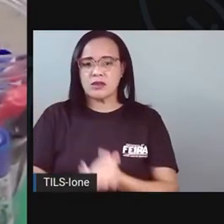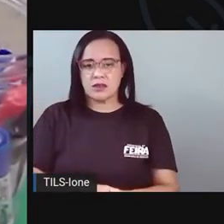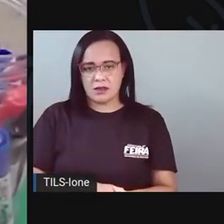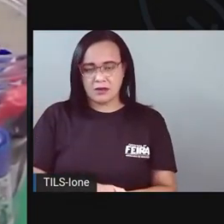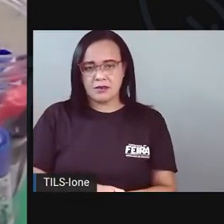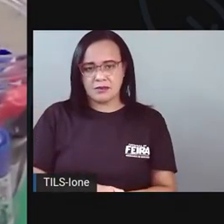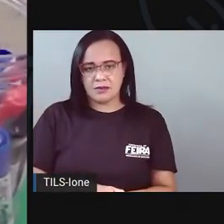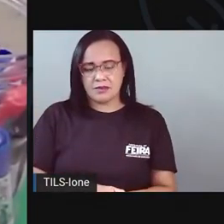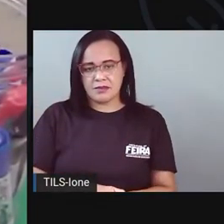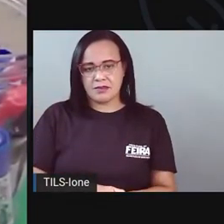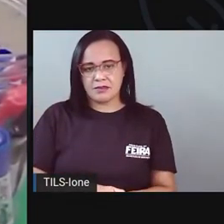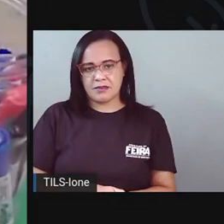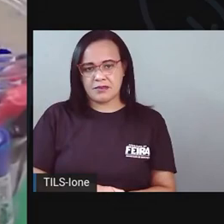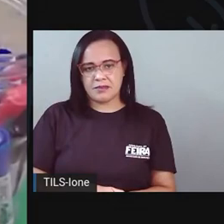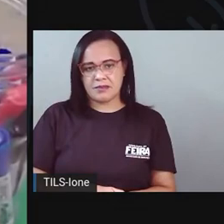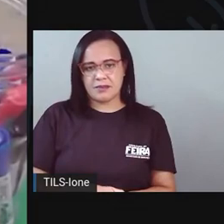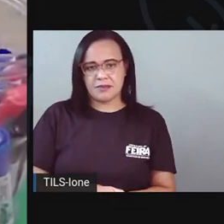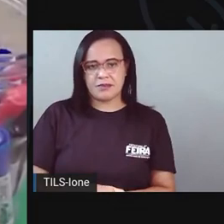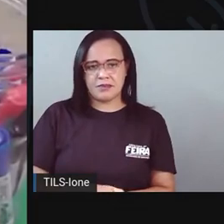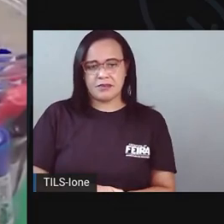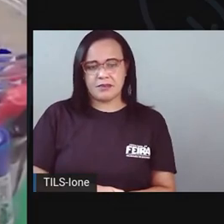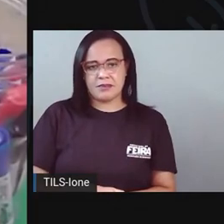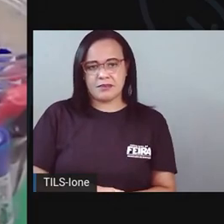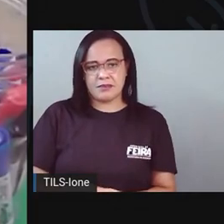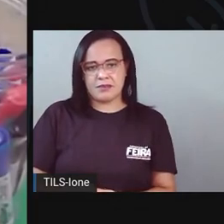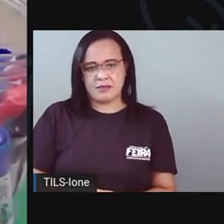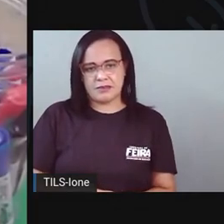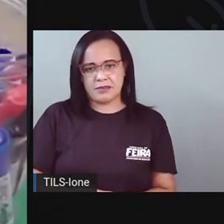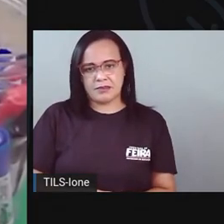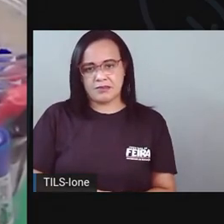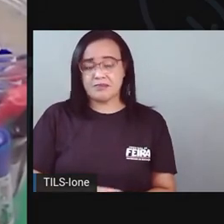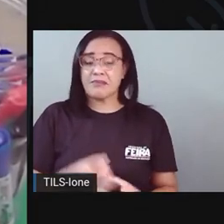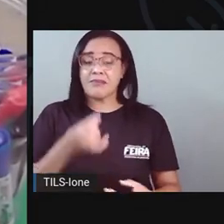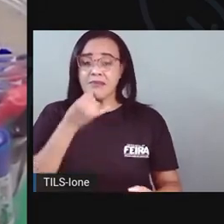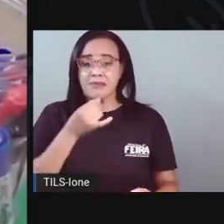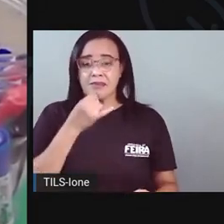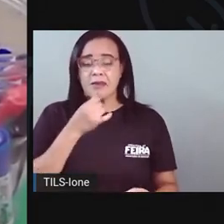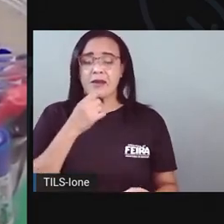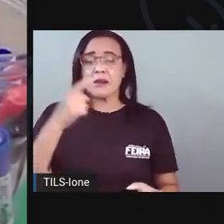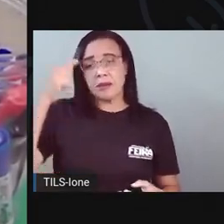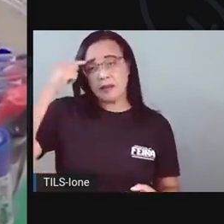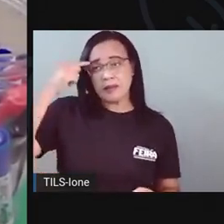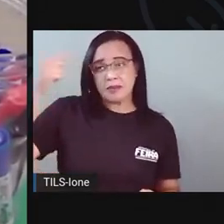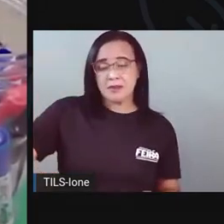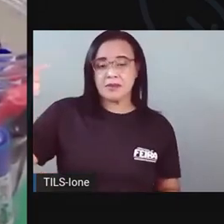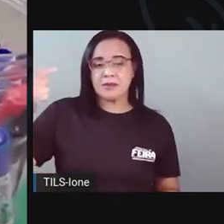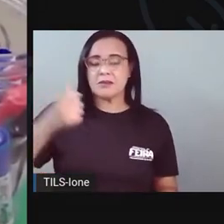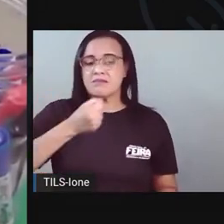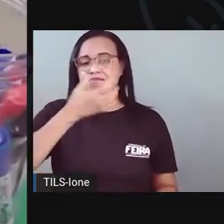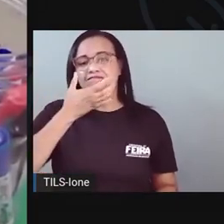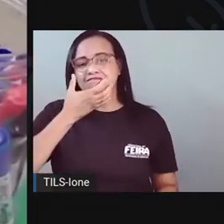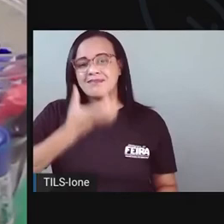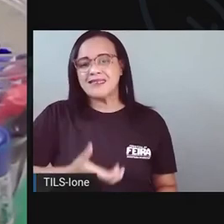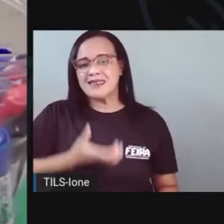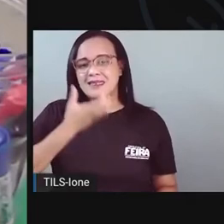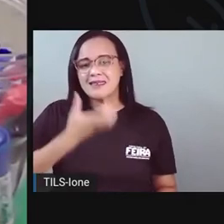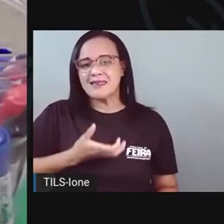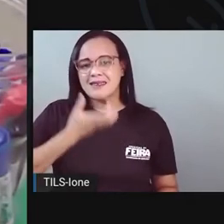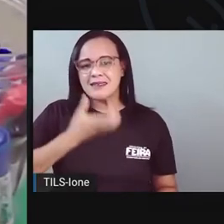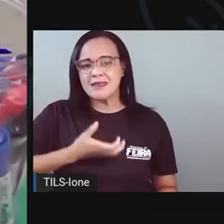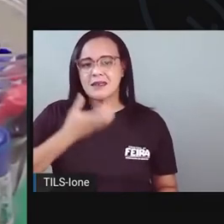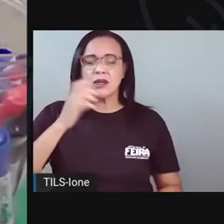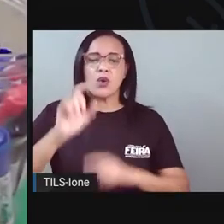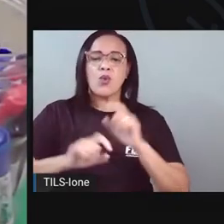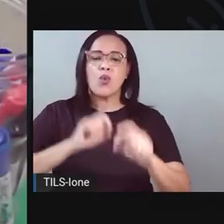Será? Deixa eu ver, deixa eu ver. Vamos imaginar Natal. Natal. Que dia é Natal? Deixa eu virar aqui rapidinho, que eu já passei do